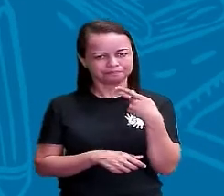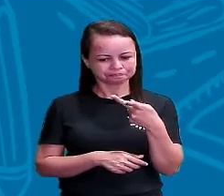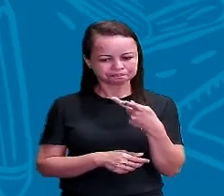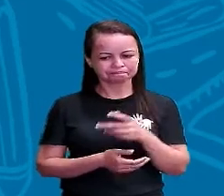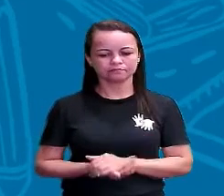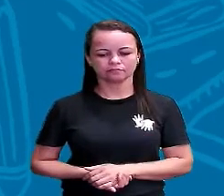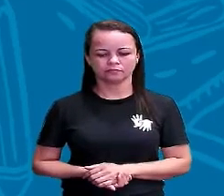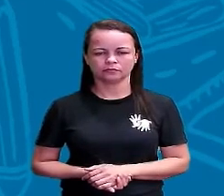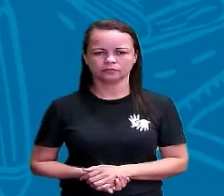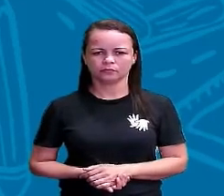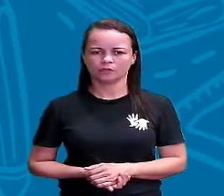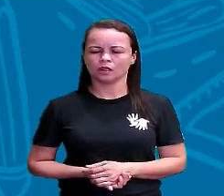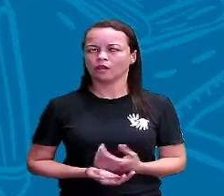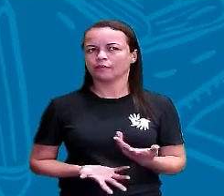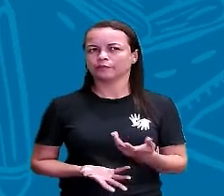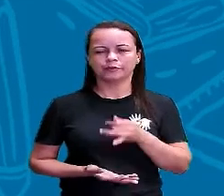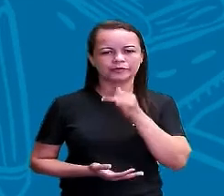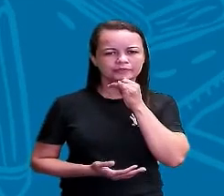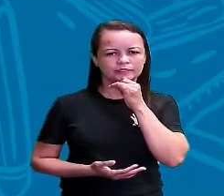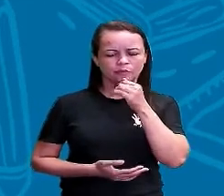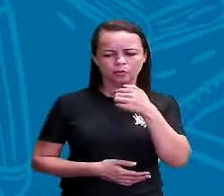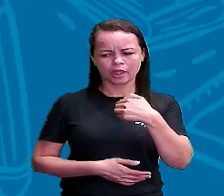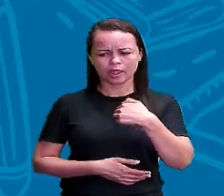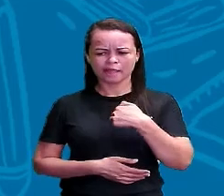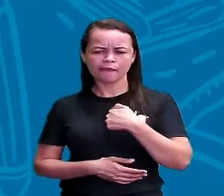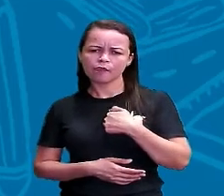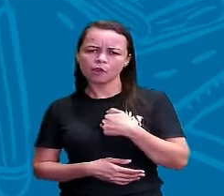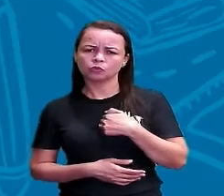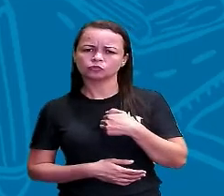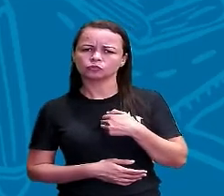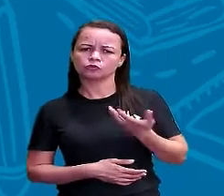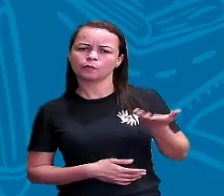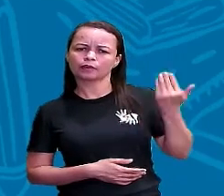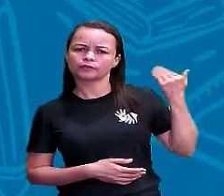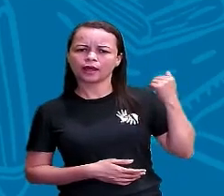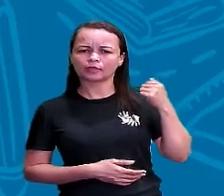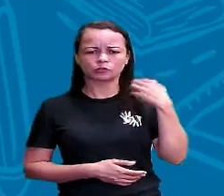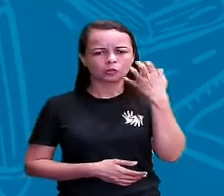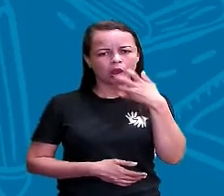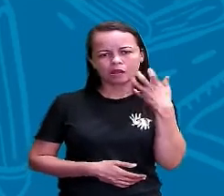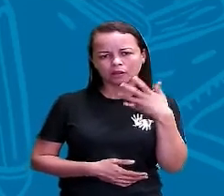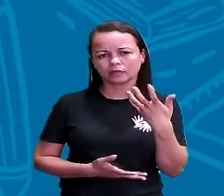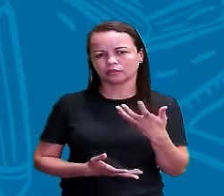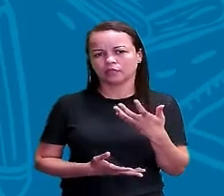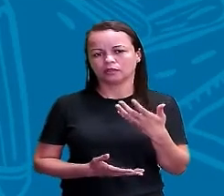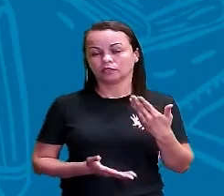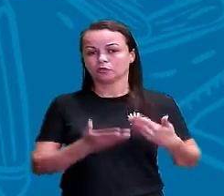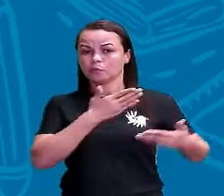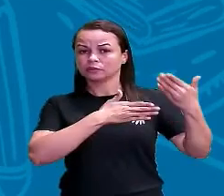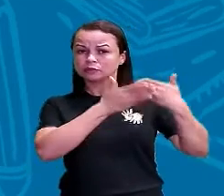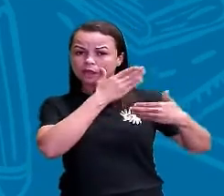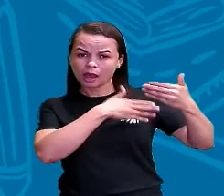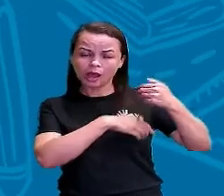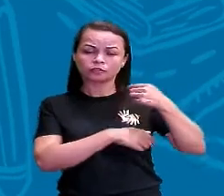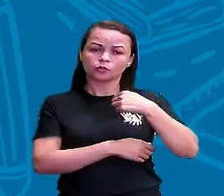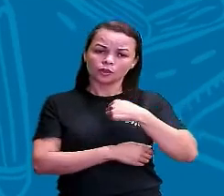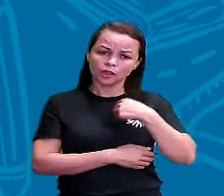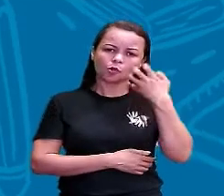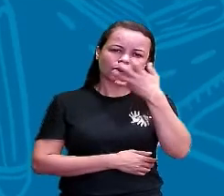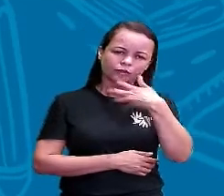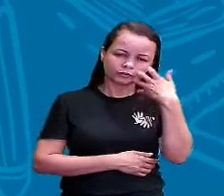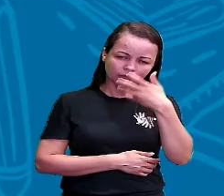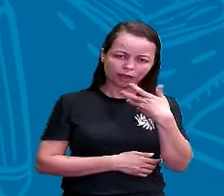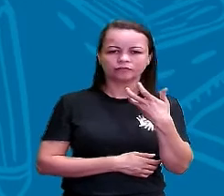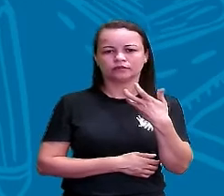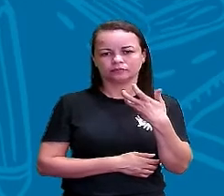eu não cantei somente no passado ali. Eu cantava, eu sempre cantava nesse passado. Então, era uma ação que eu realizava